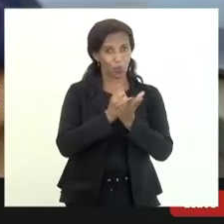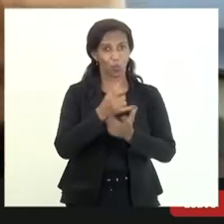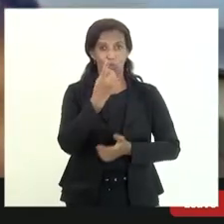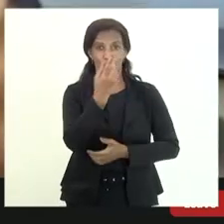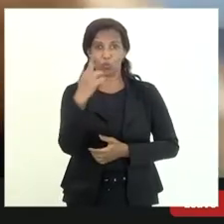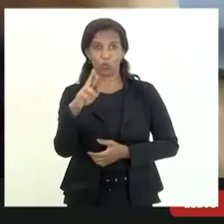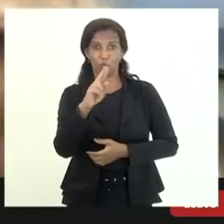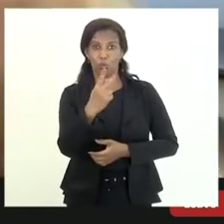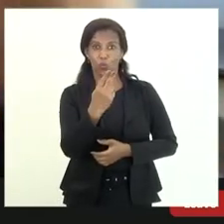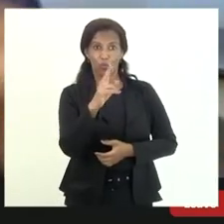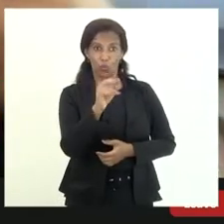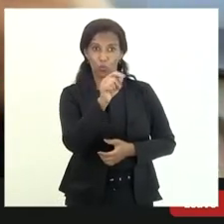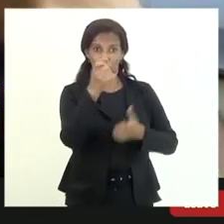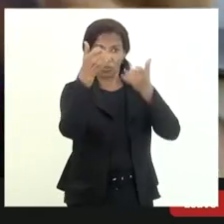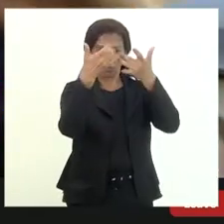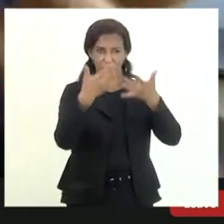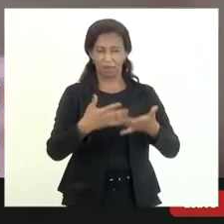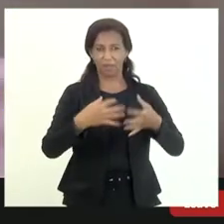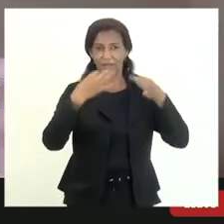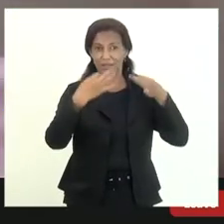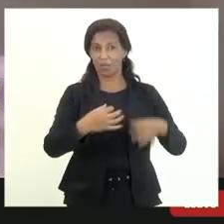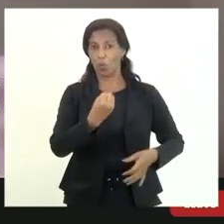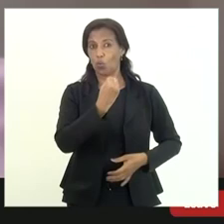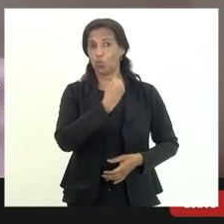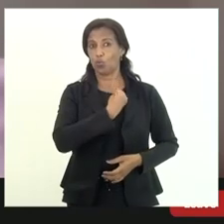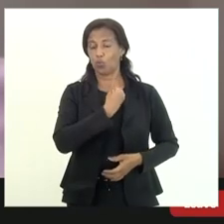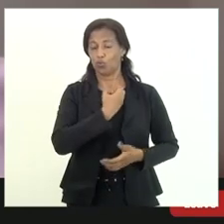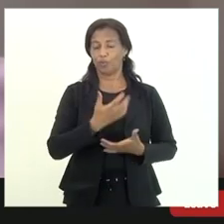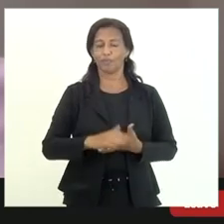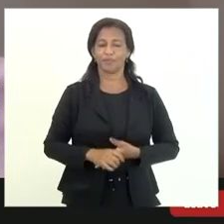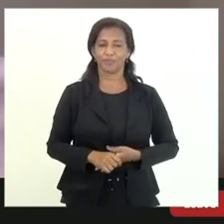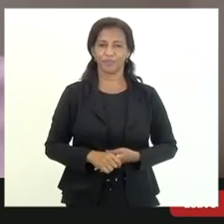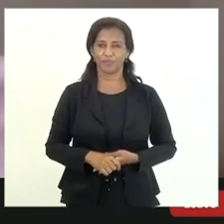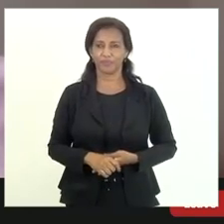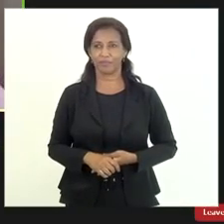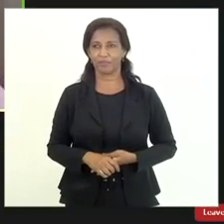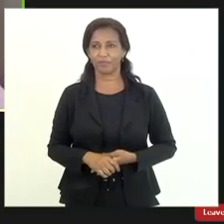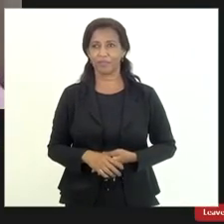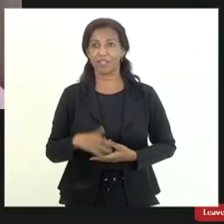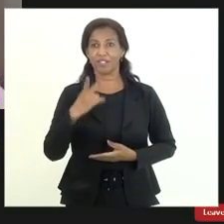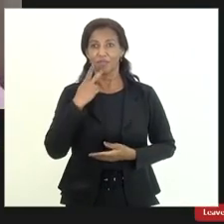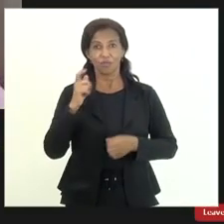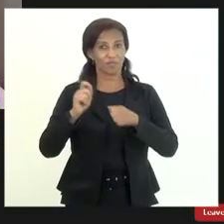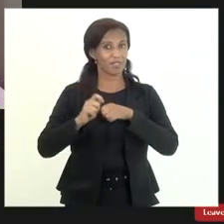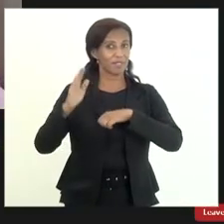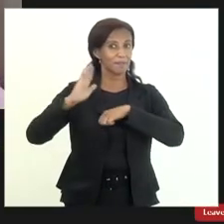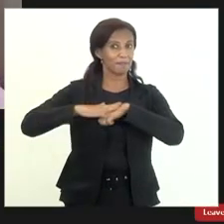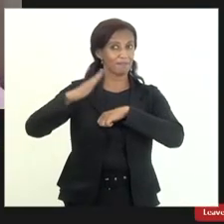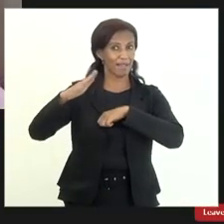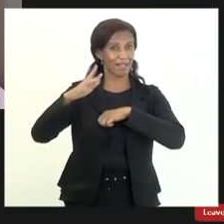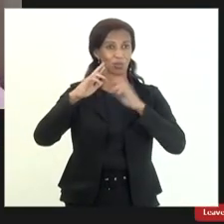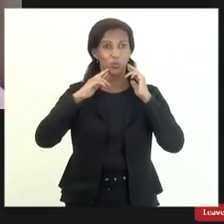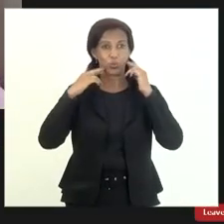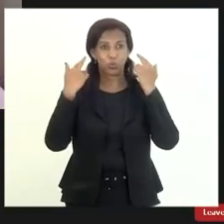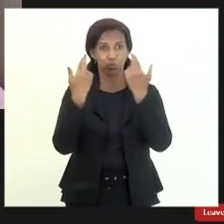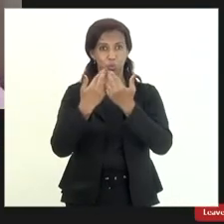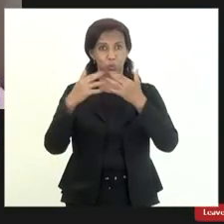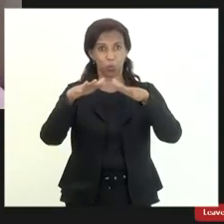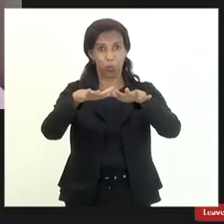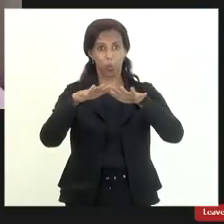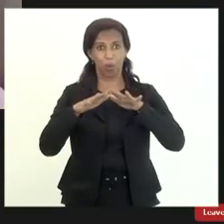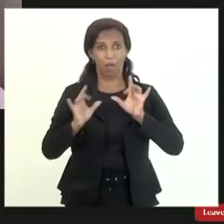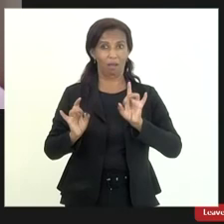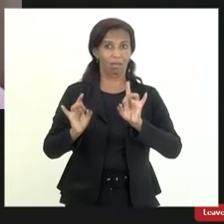me informar corretamente o número que a maior devedora é e eu vou fazer mais na audiência pública sobre esse